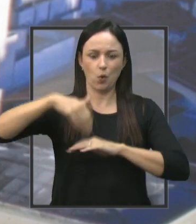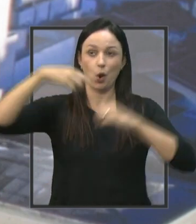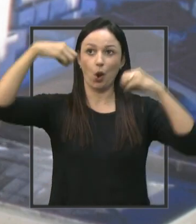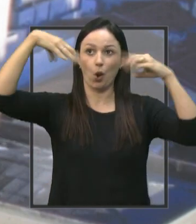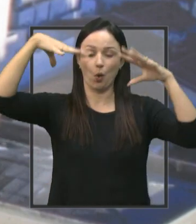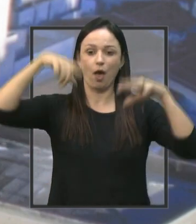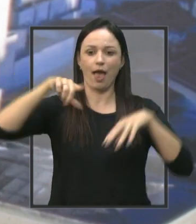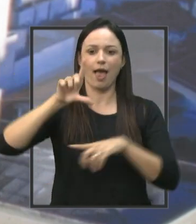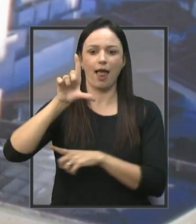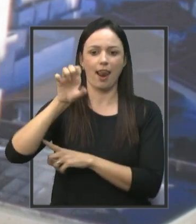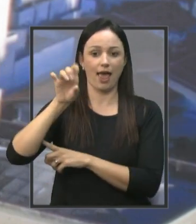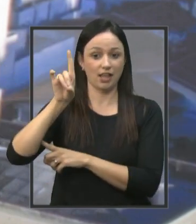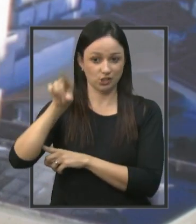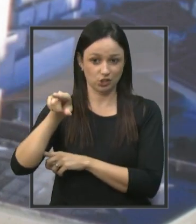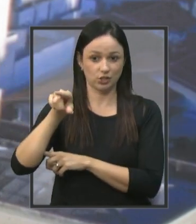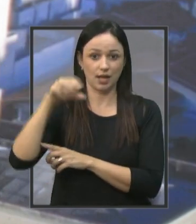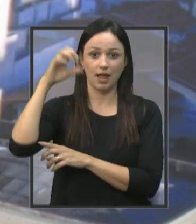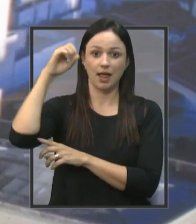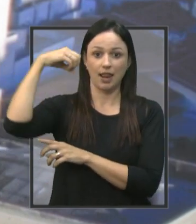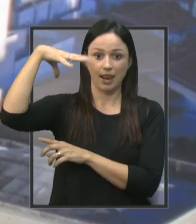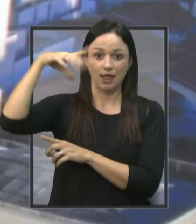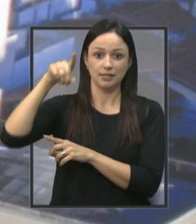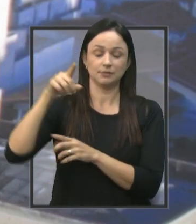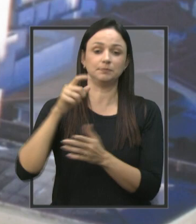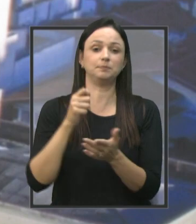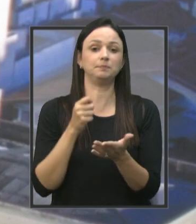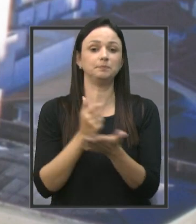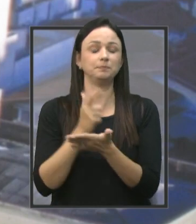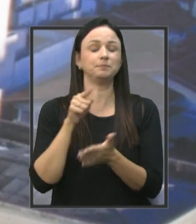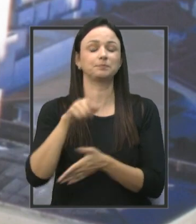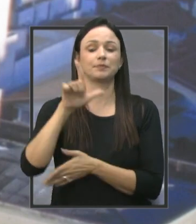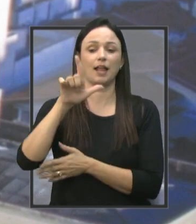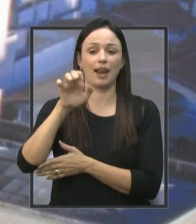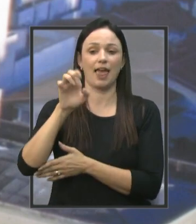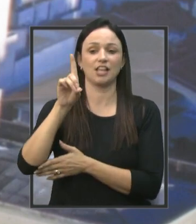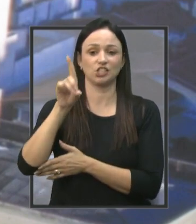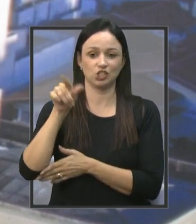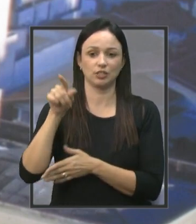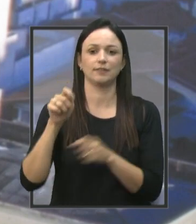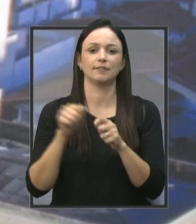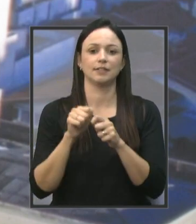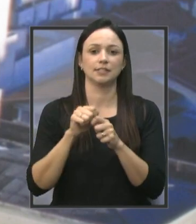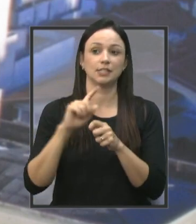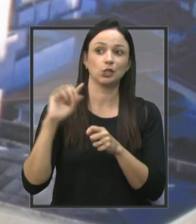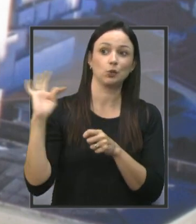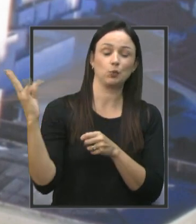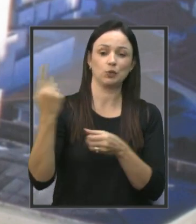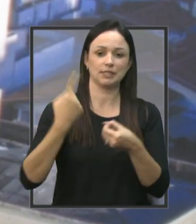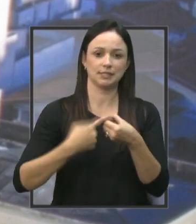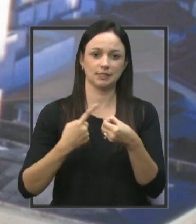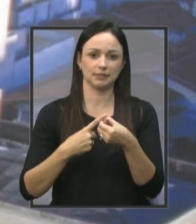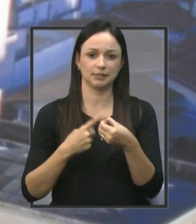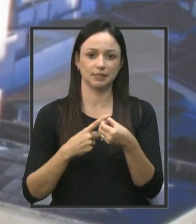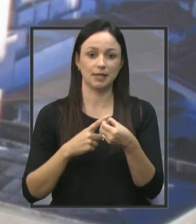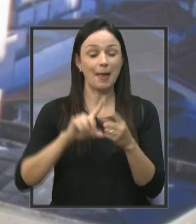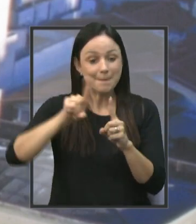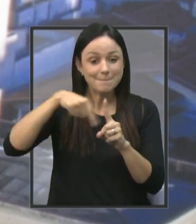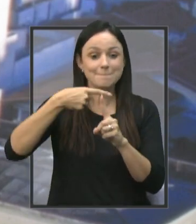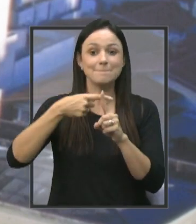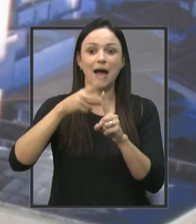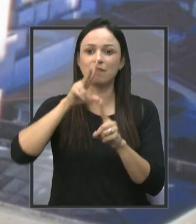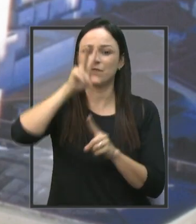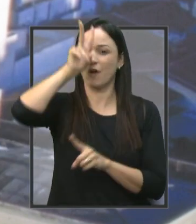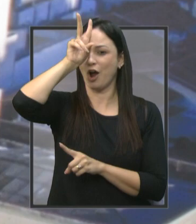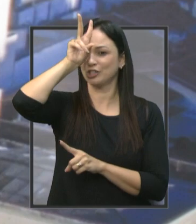Bocaiuva. As lâmpadas que serão adquiridas de LED para implantação na cidade toda serão mais fortes